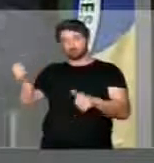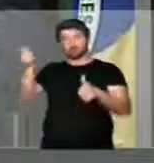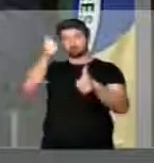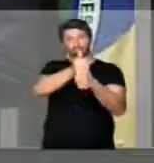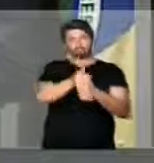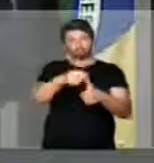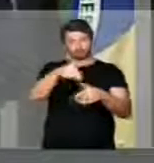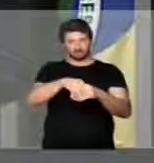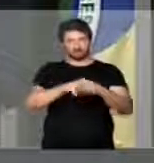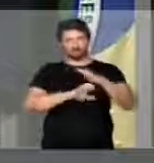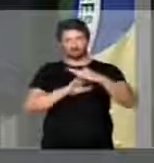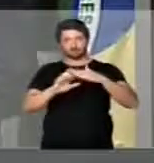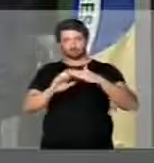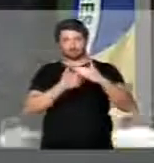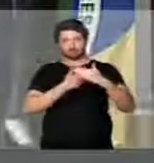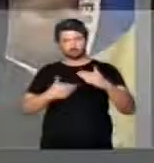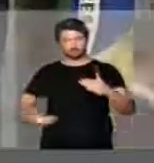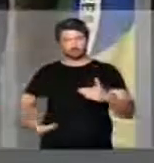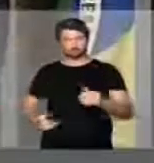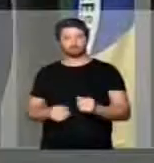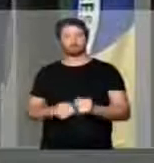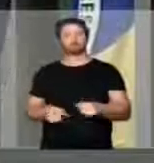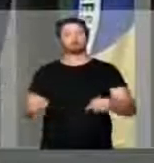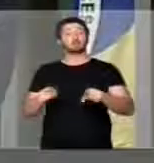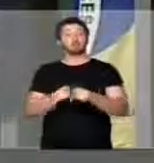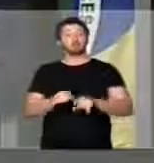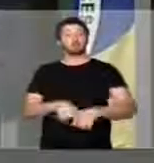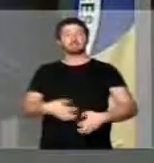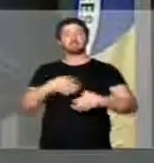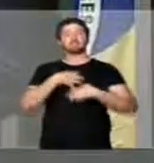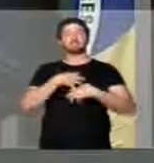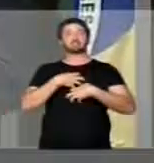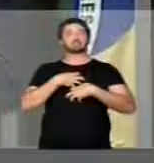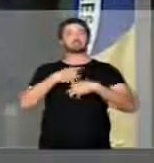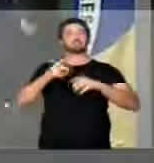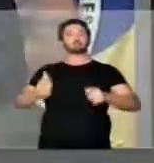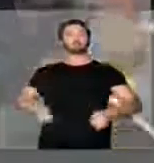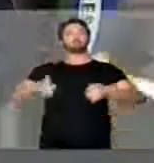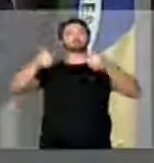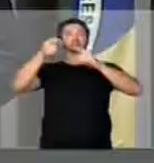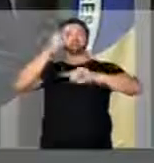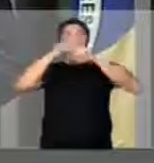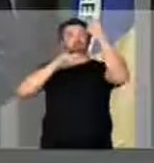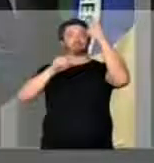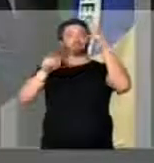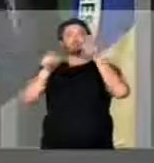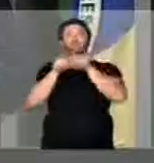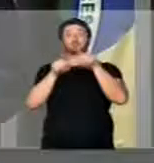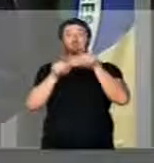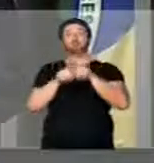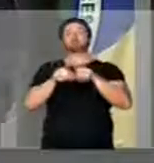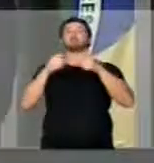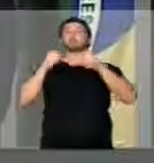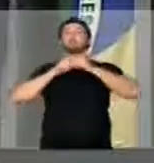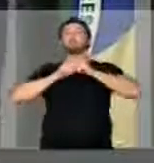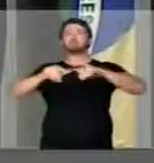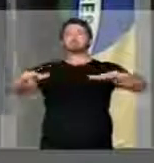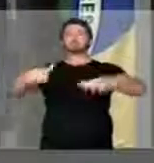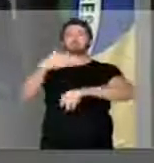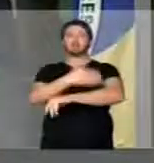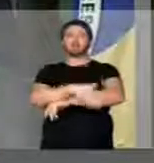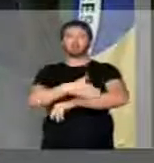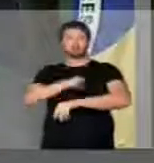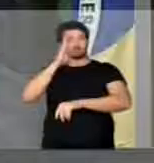Além disso, senhor presidente, esse sentimento de renovação precisa também ganhar as ruas e, sobretudo, os